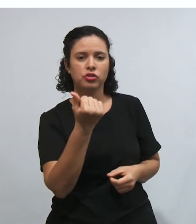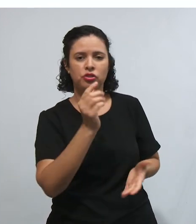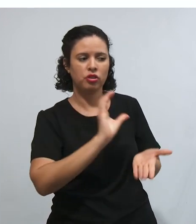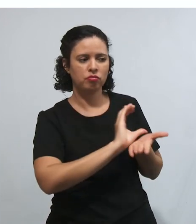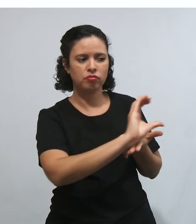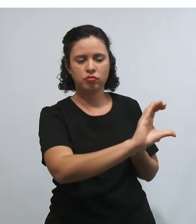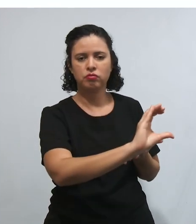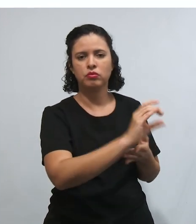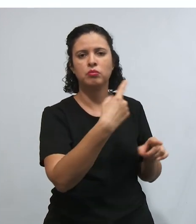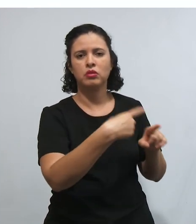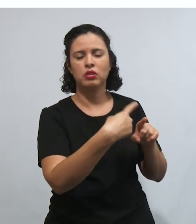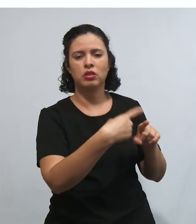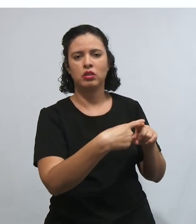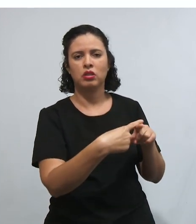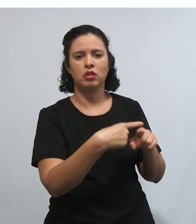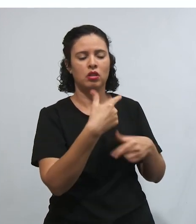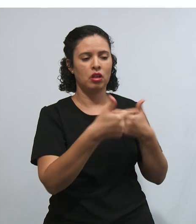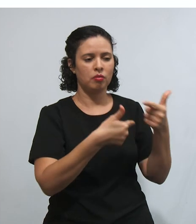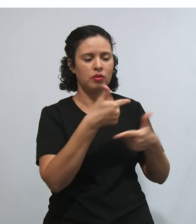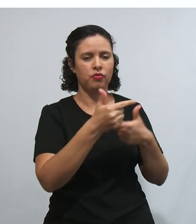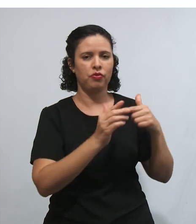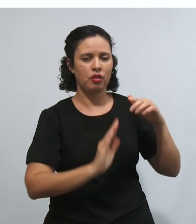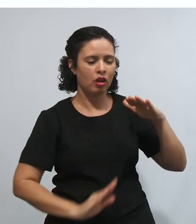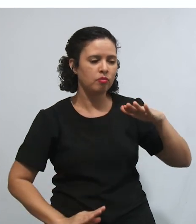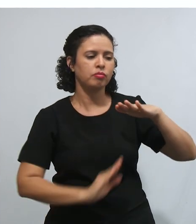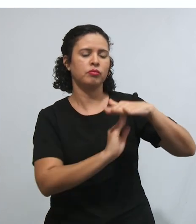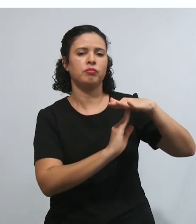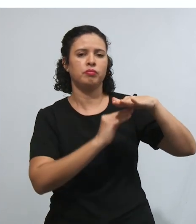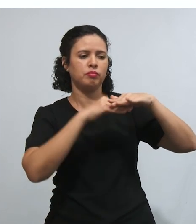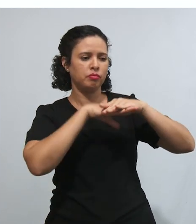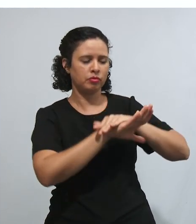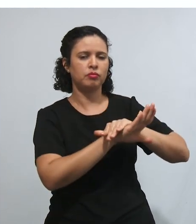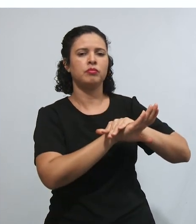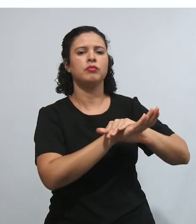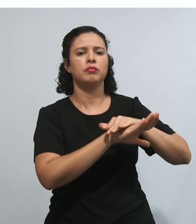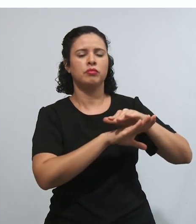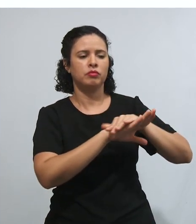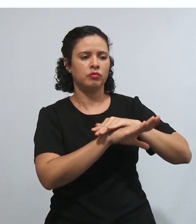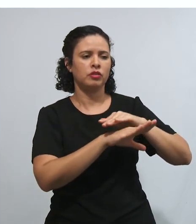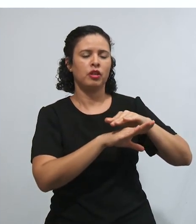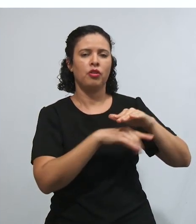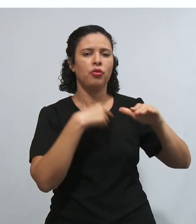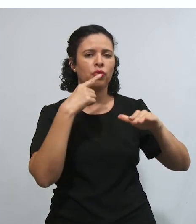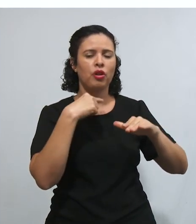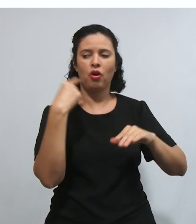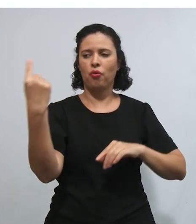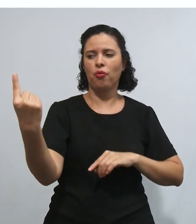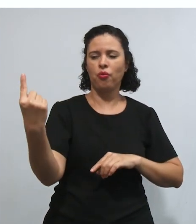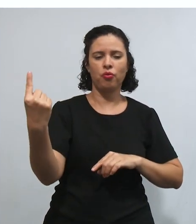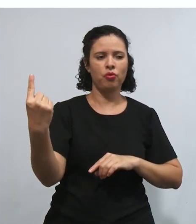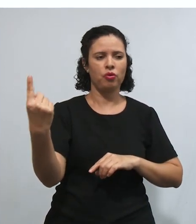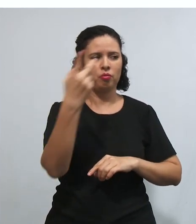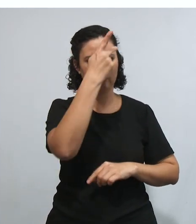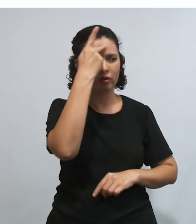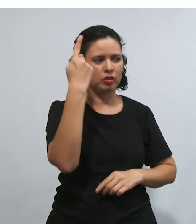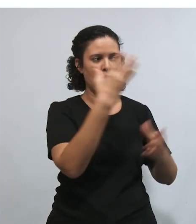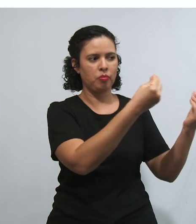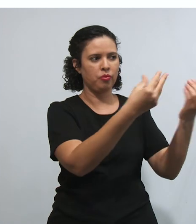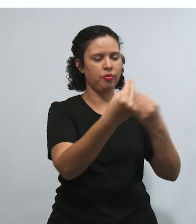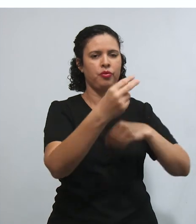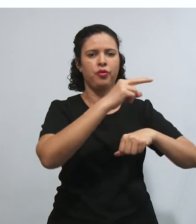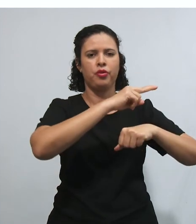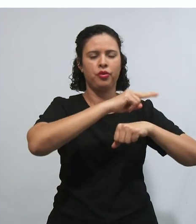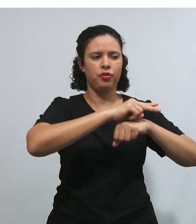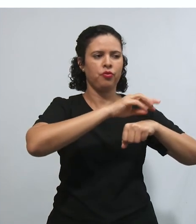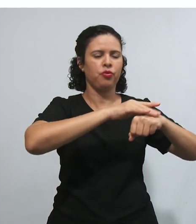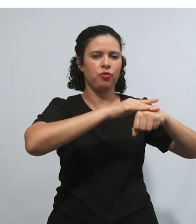porque eu estou atuando dentro da reserva do que me é possível, eu não posso salvar uma vida em detrimento de centenas